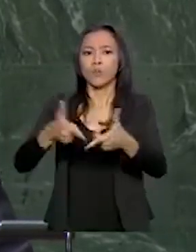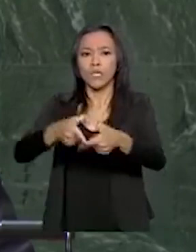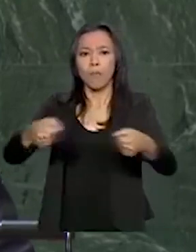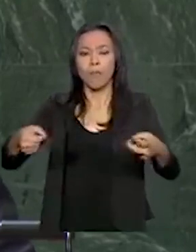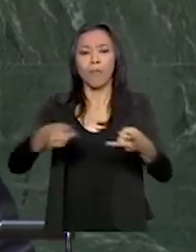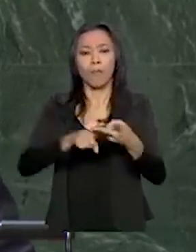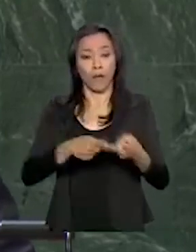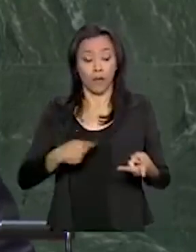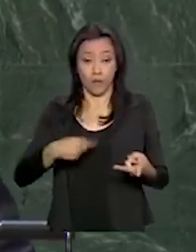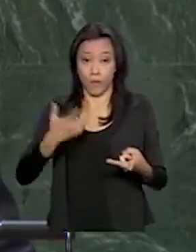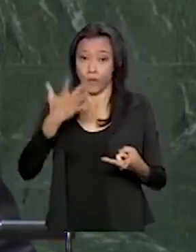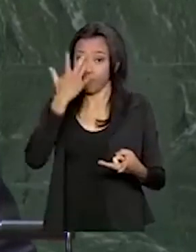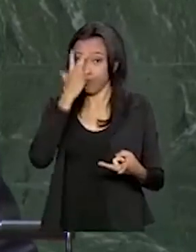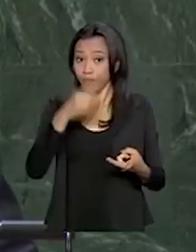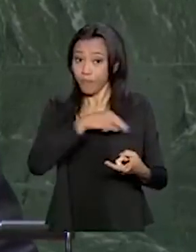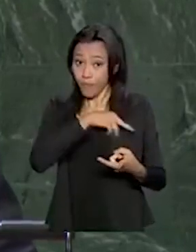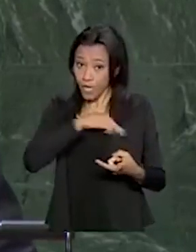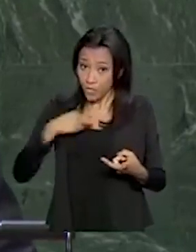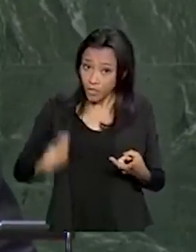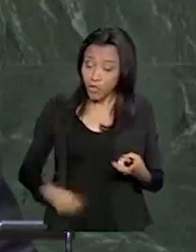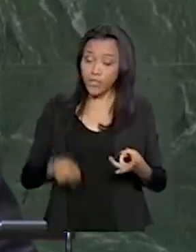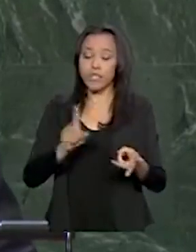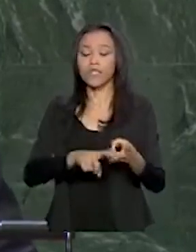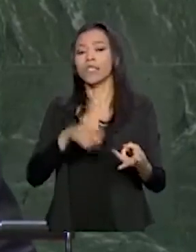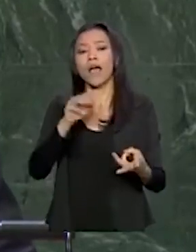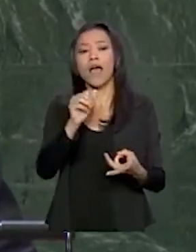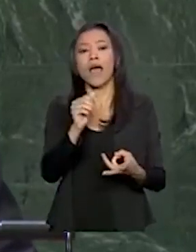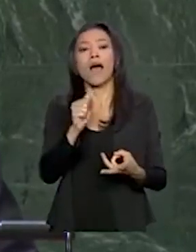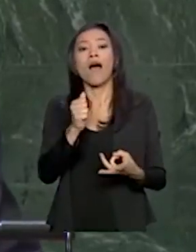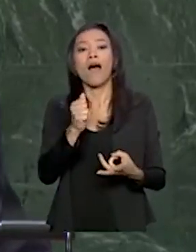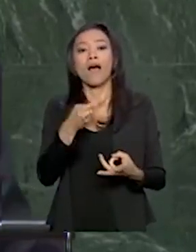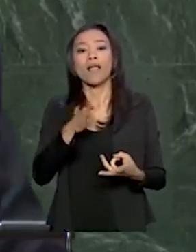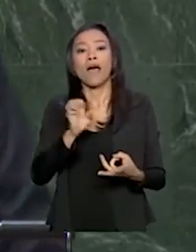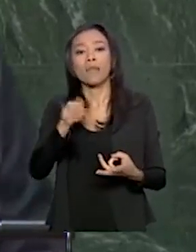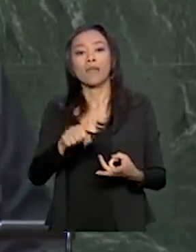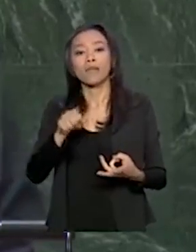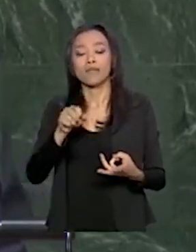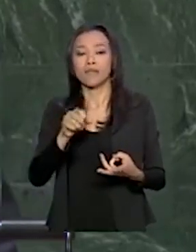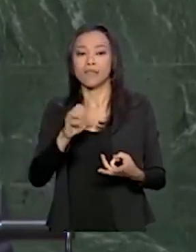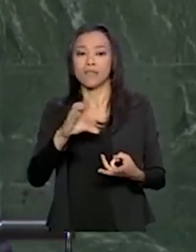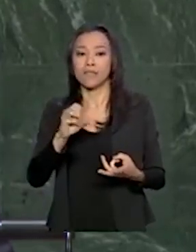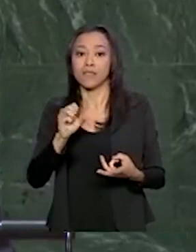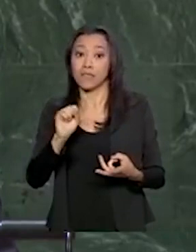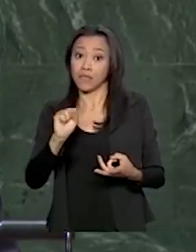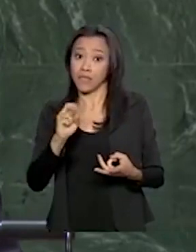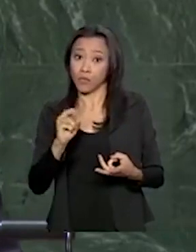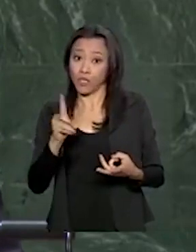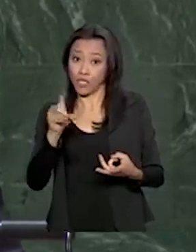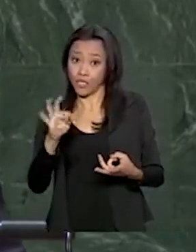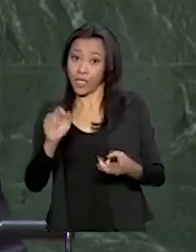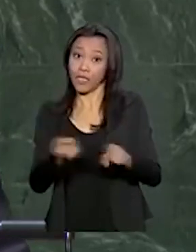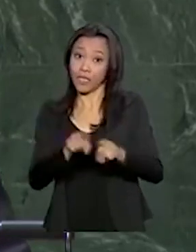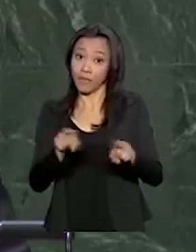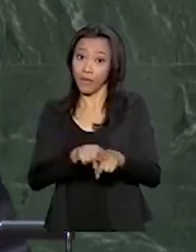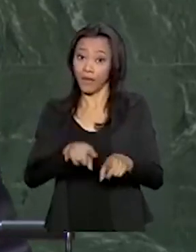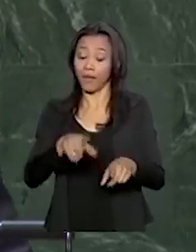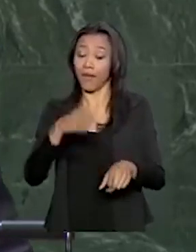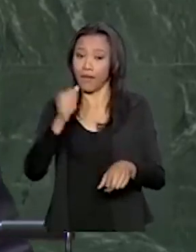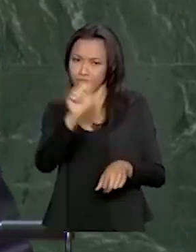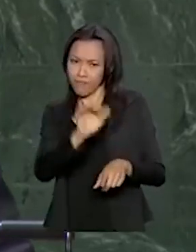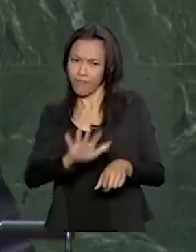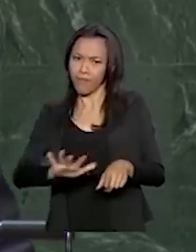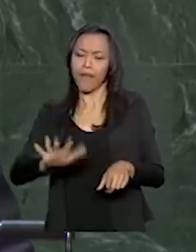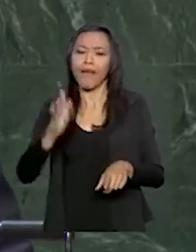China, Arábia Saudita, Emirados Árabes e Catar. Pretendemos seguir o